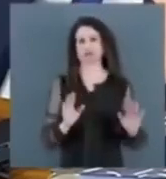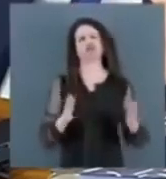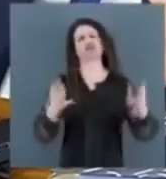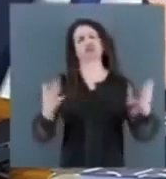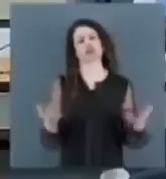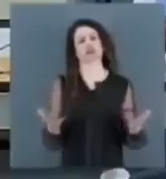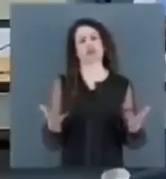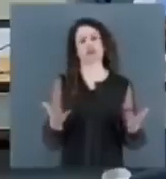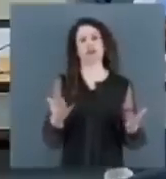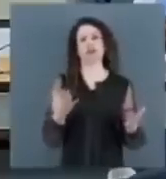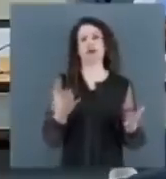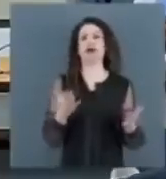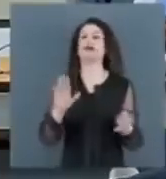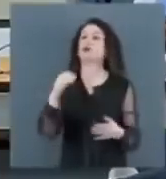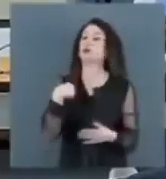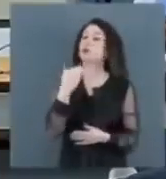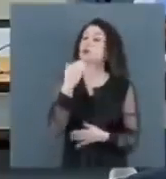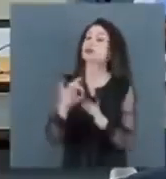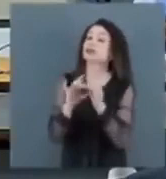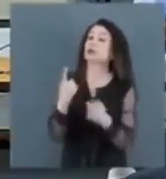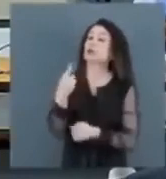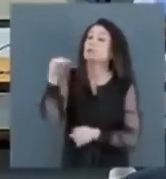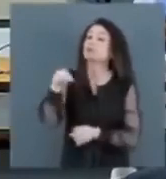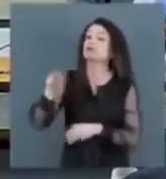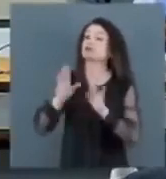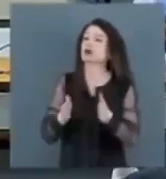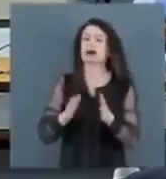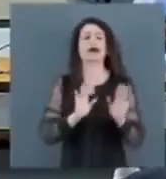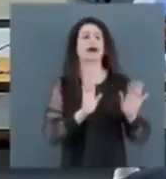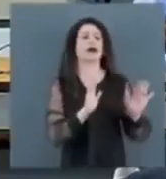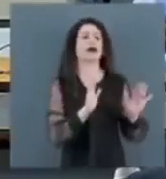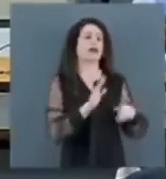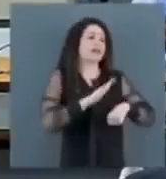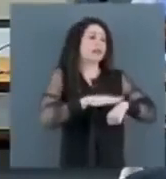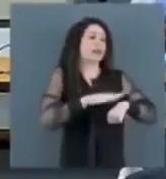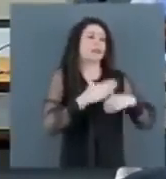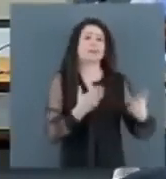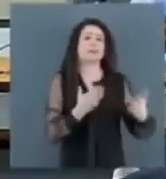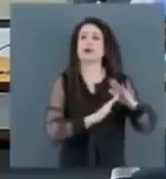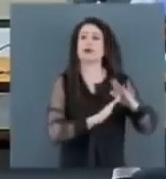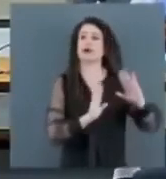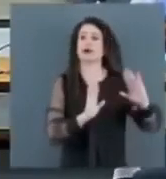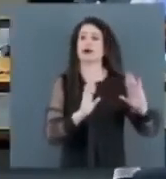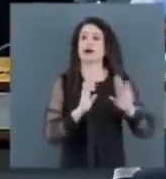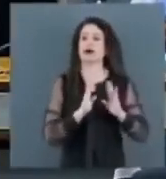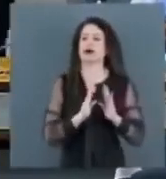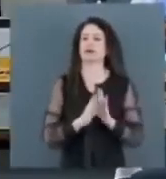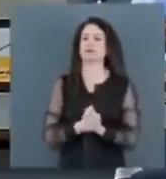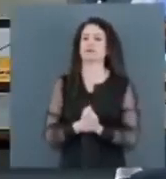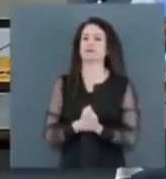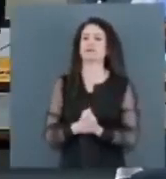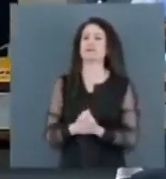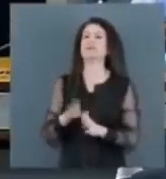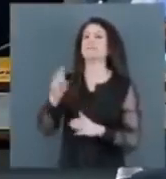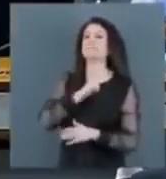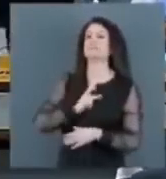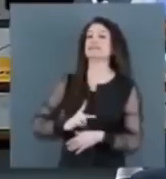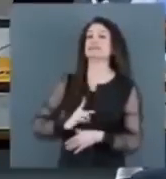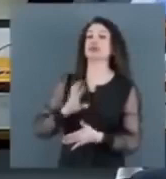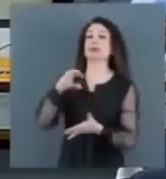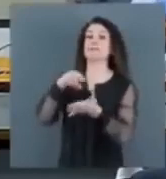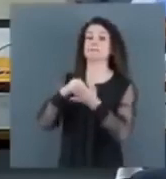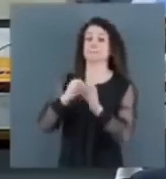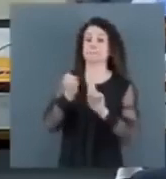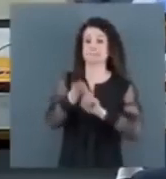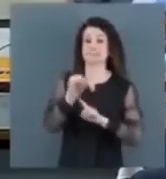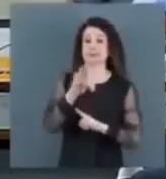Gente... Eu já lhe dei um minuto. Então. Eu já lhe dei um minuto. eu não sei nem o tempo que eu... Presidente, quando teve aqui o presidente do Banco Central, o senador ficou